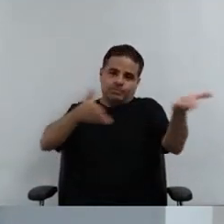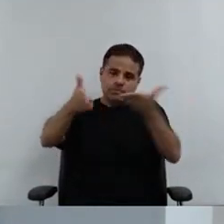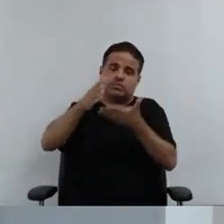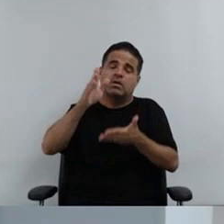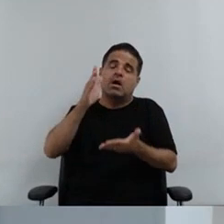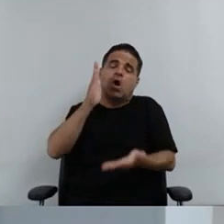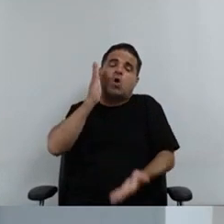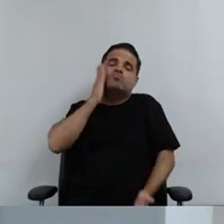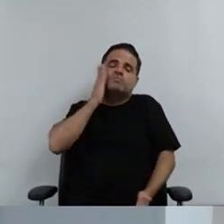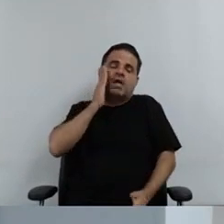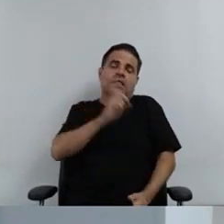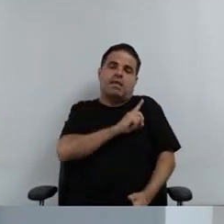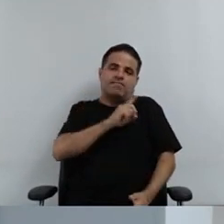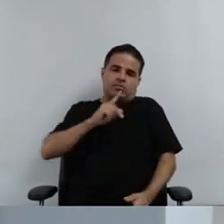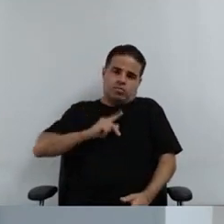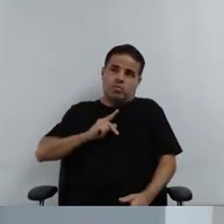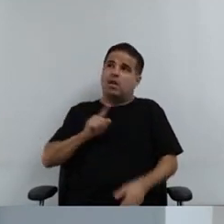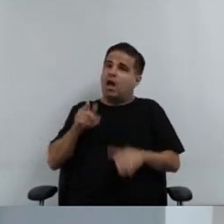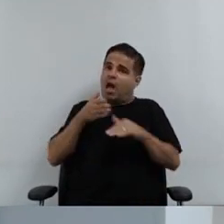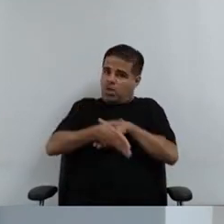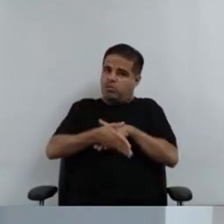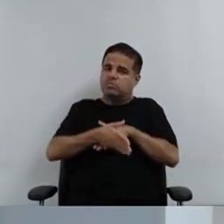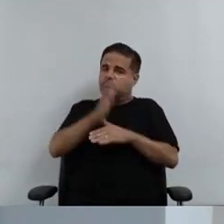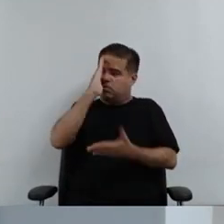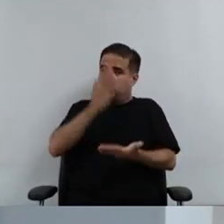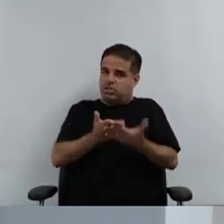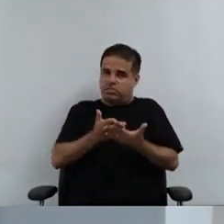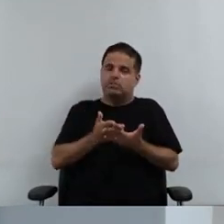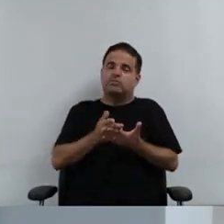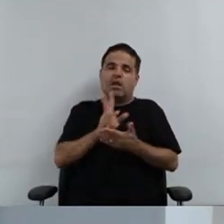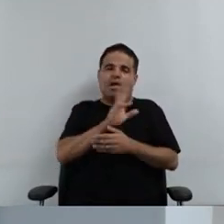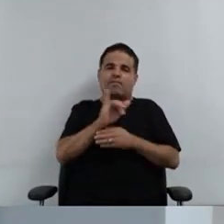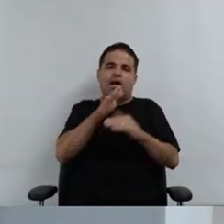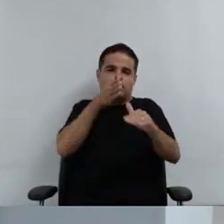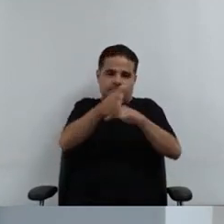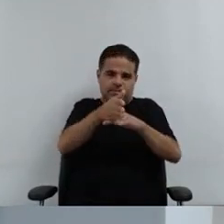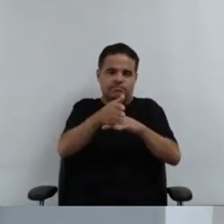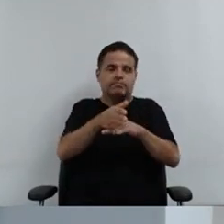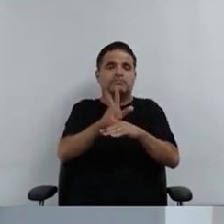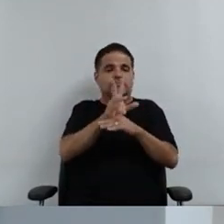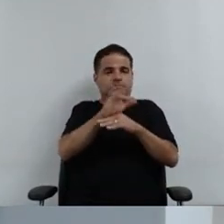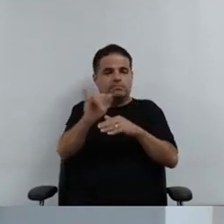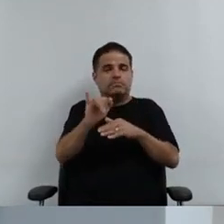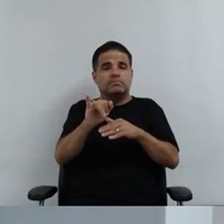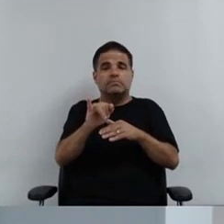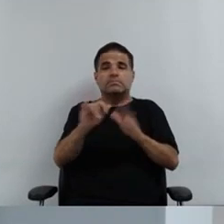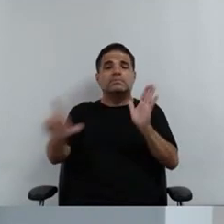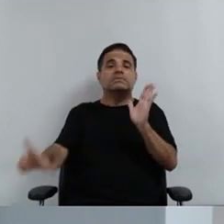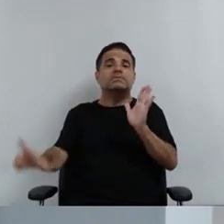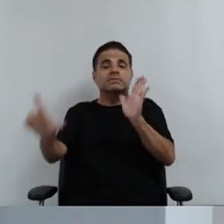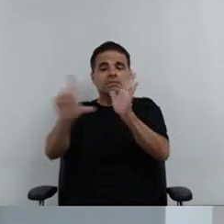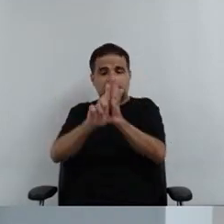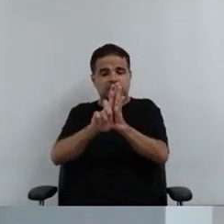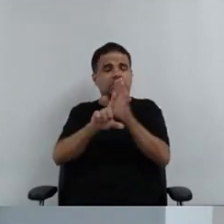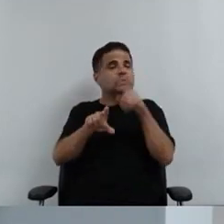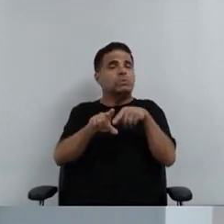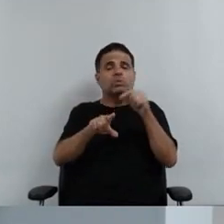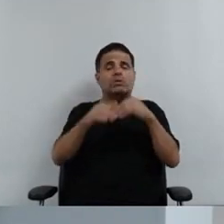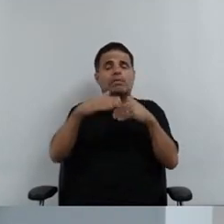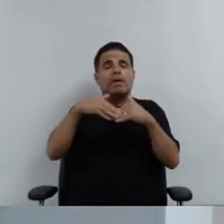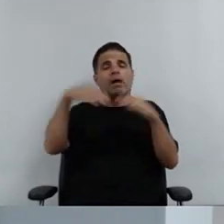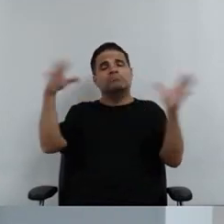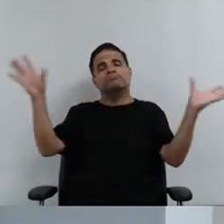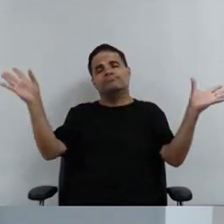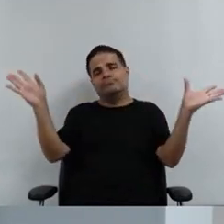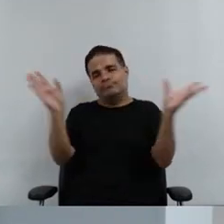e eu sei que a Defensoria, ela tem uma atuação, e eu tenho certeza que ela vai participar, e que para que essa lei, ela seja o mais